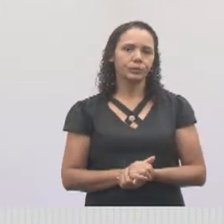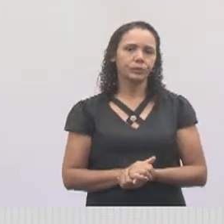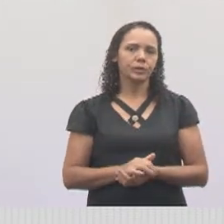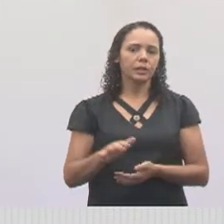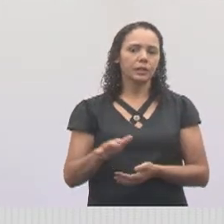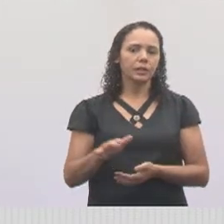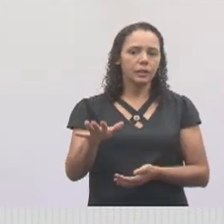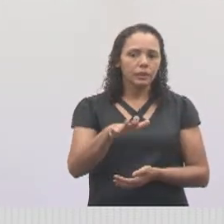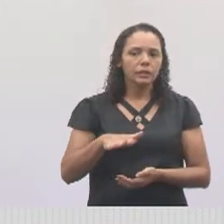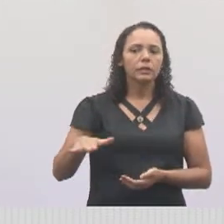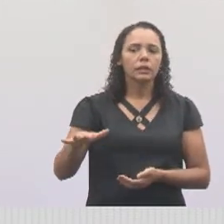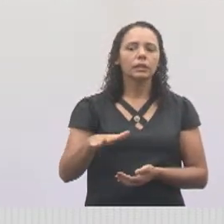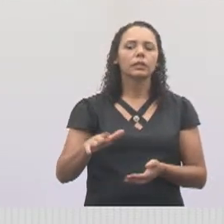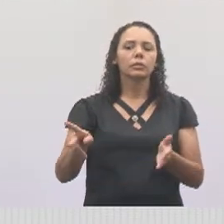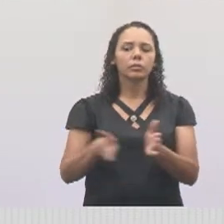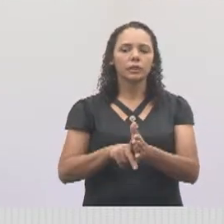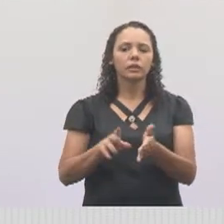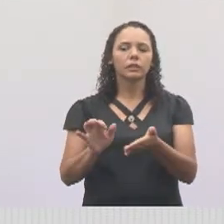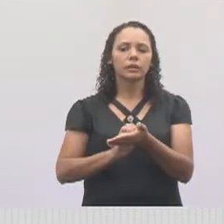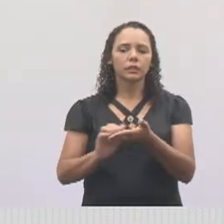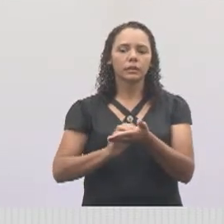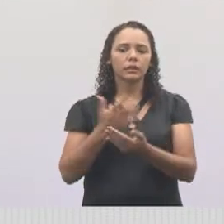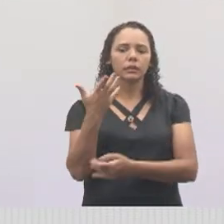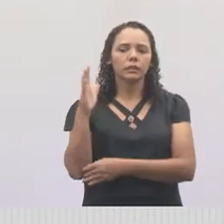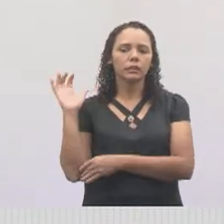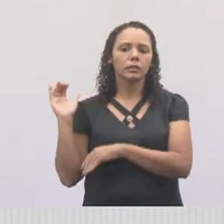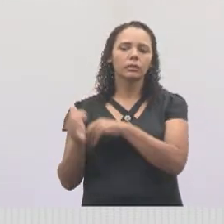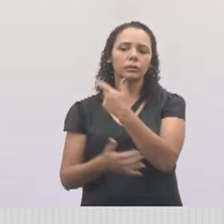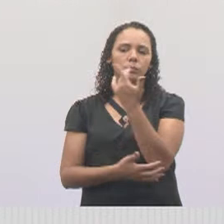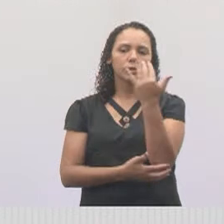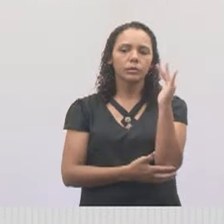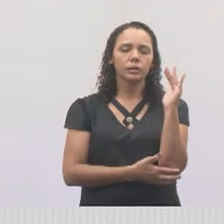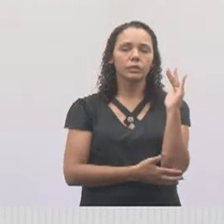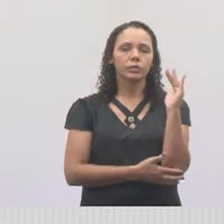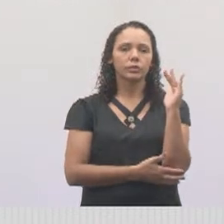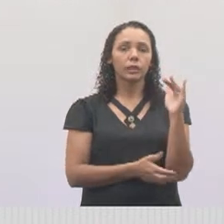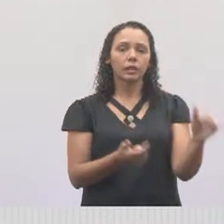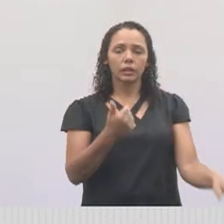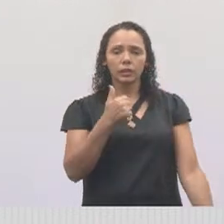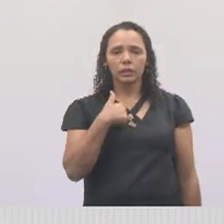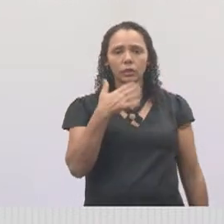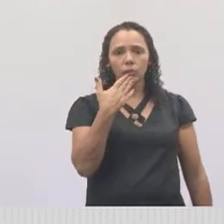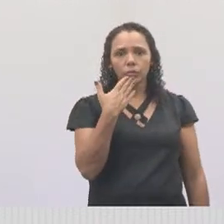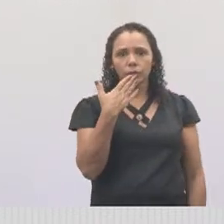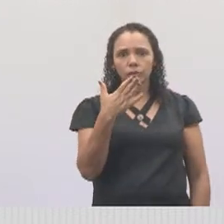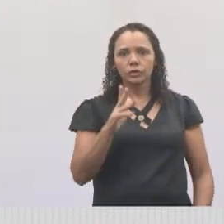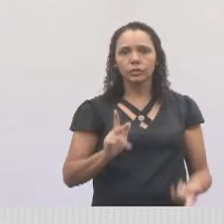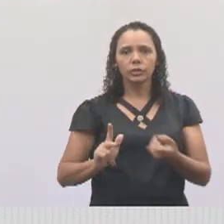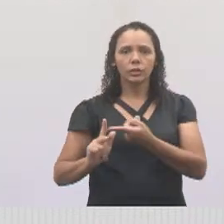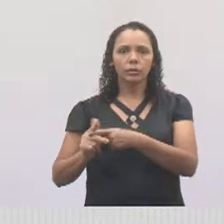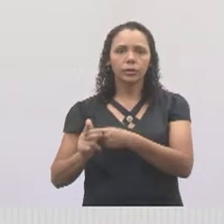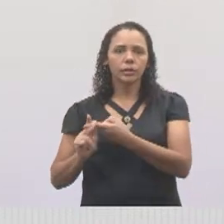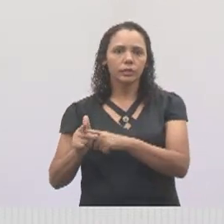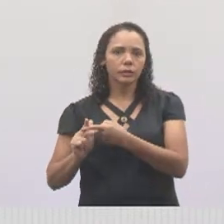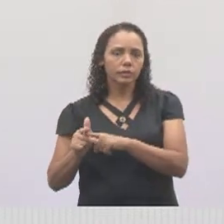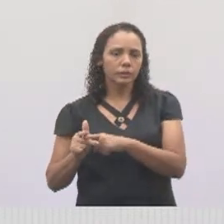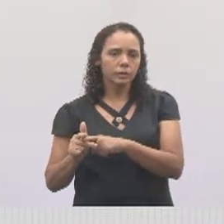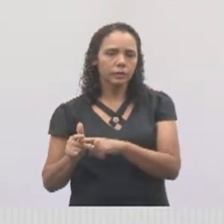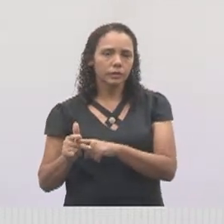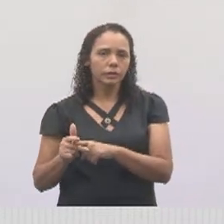essa área de lazer é da Secretaria de Meio Ambiente, onde eu solicitei a manutenção,